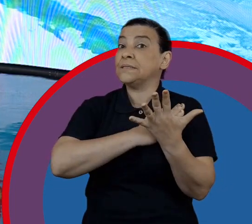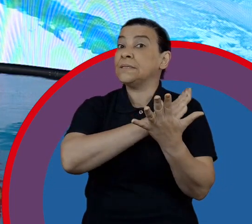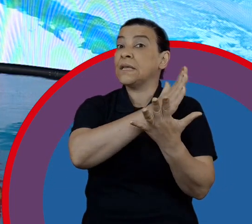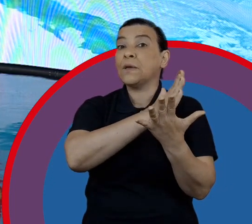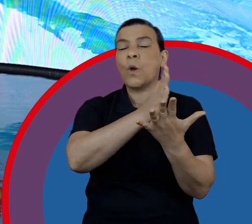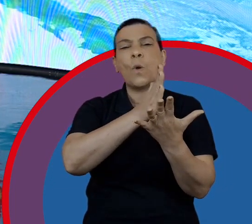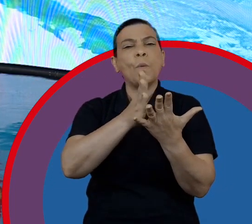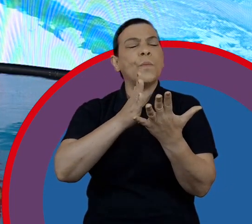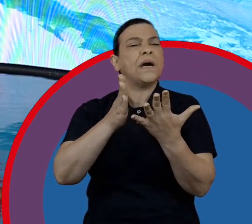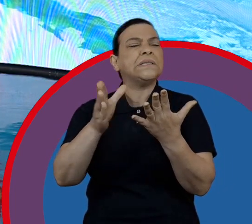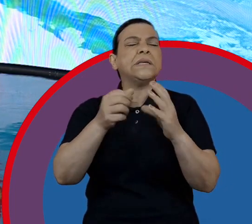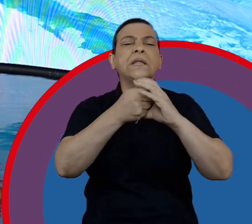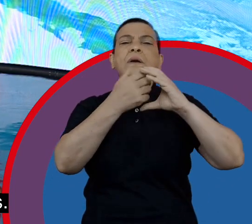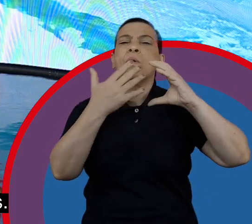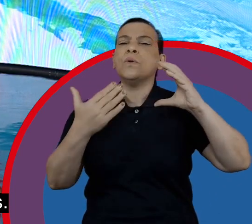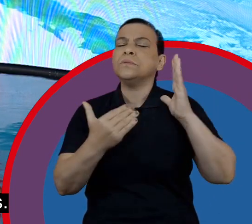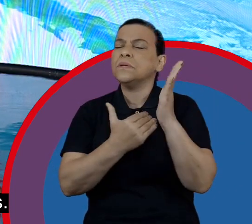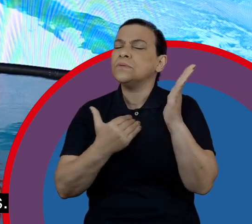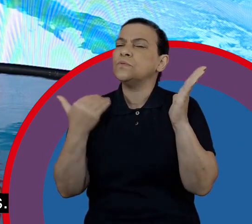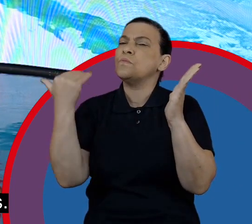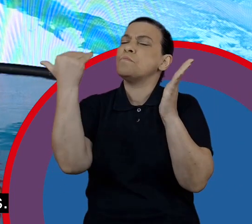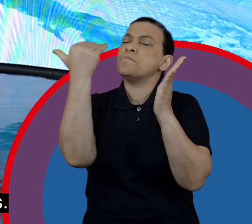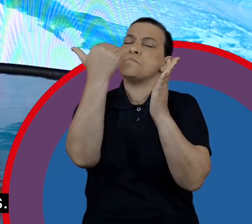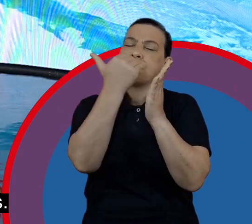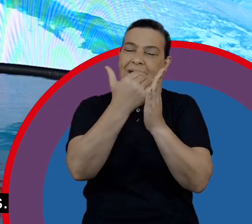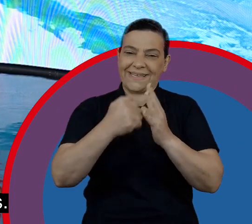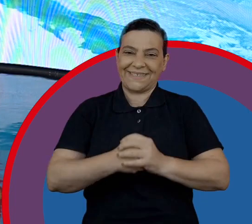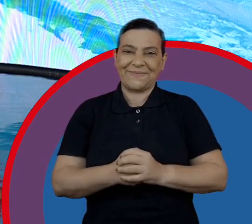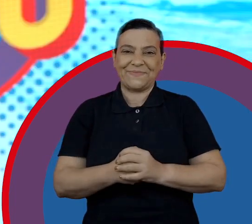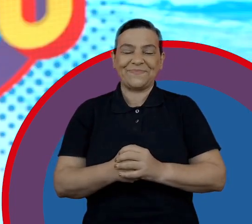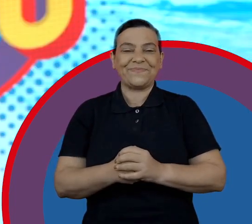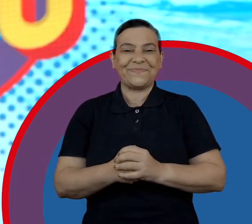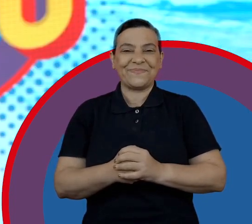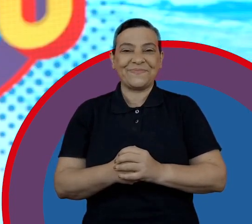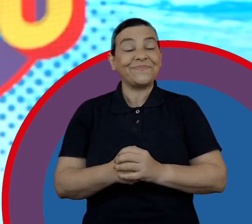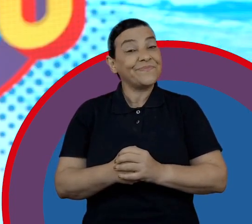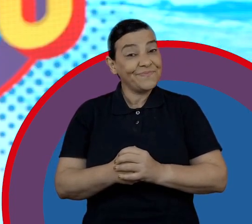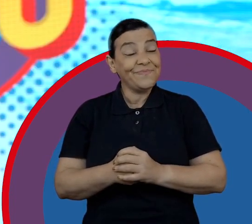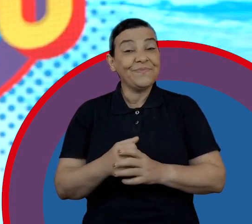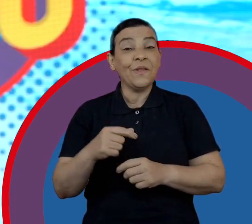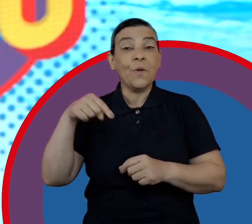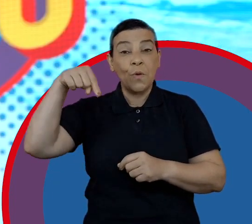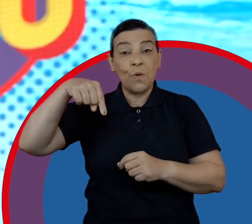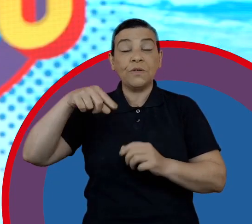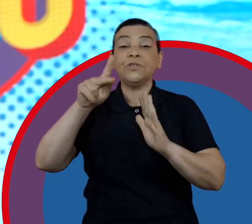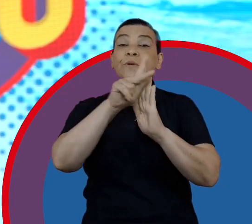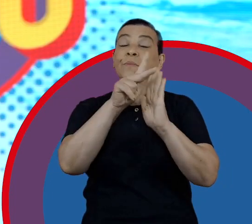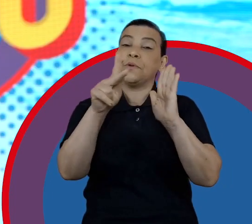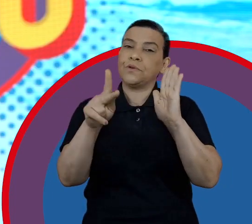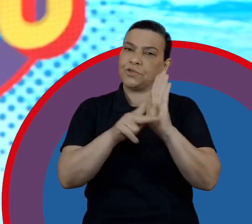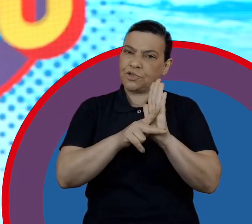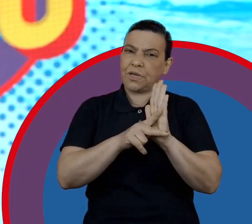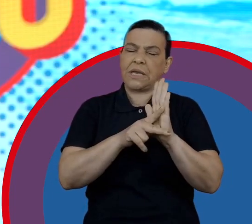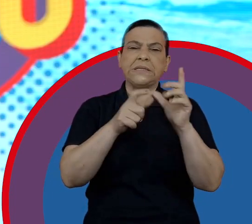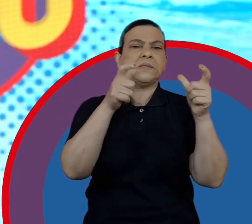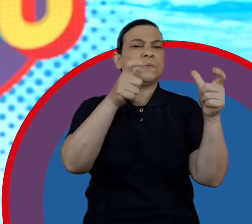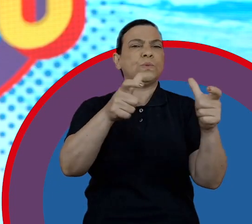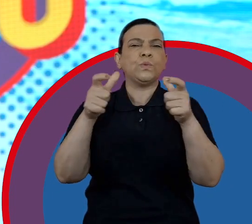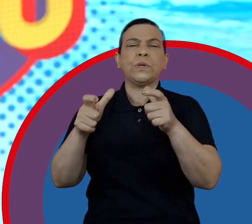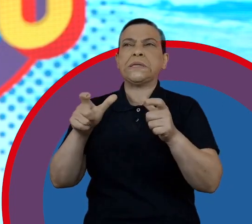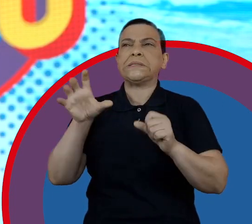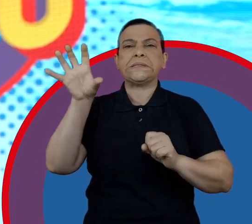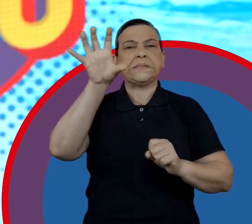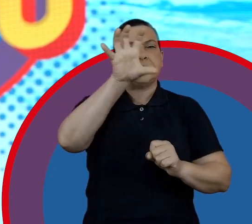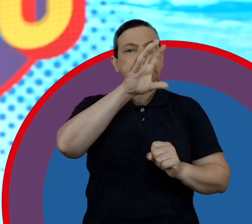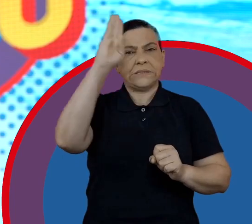onde vocês vão ter muito mais conteúdos, além daqueles que eu vou trazer para vocês. Então, nós temos hoje projetos em vários lugares do